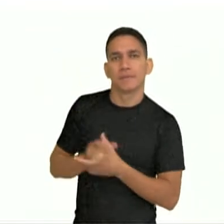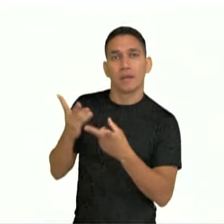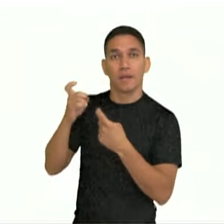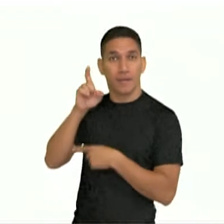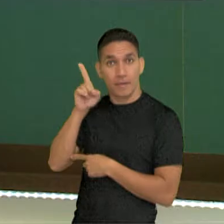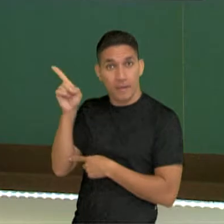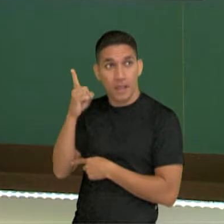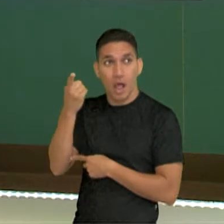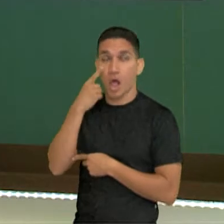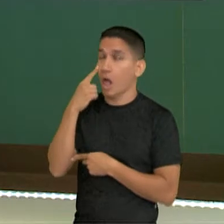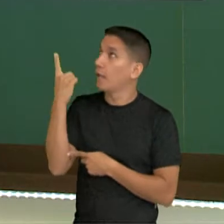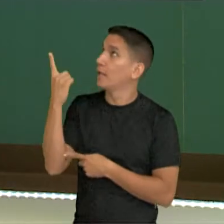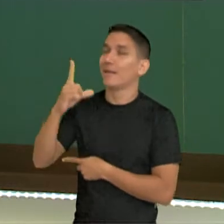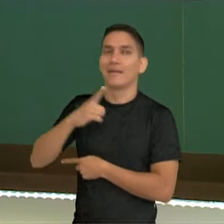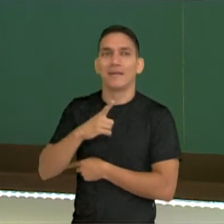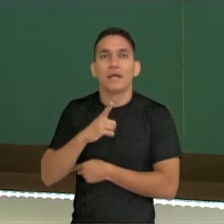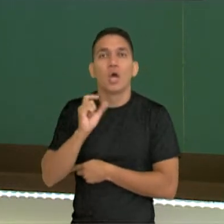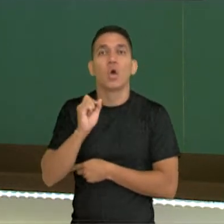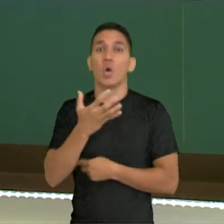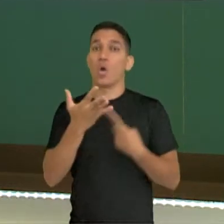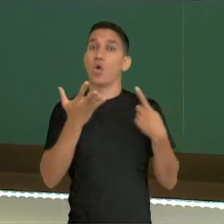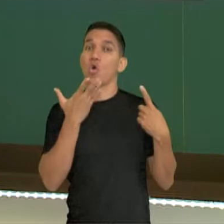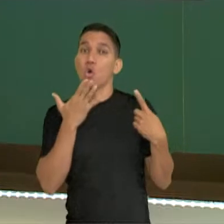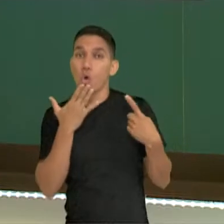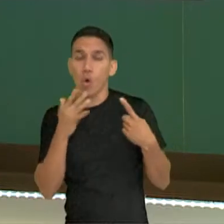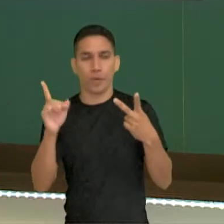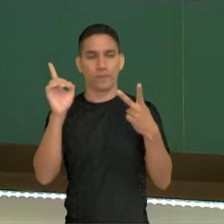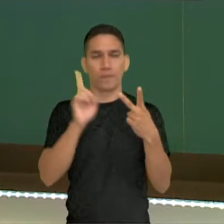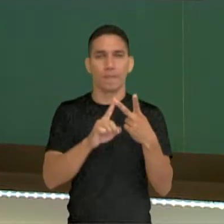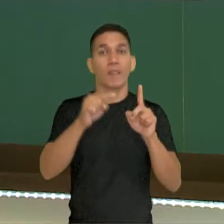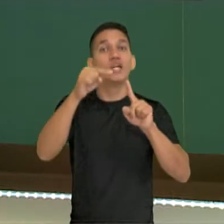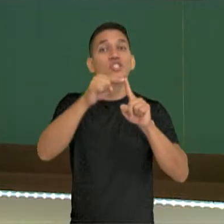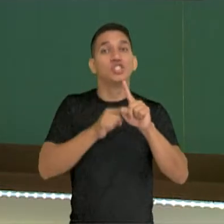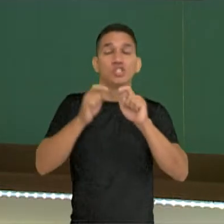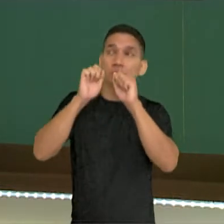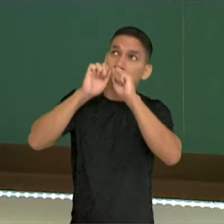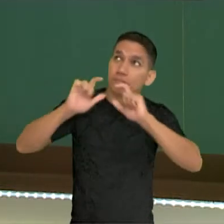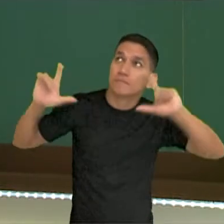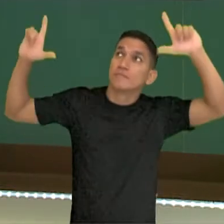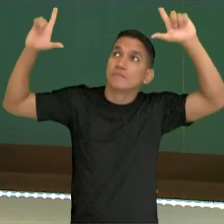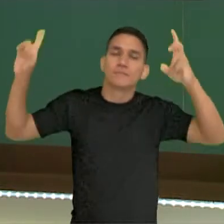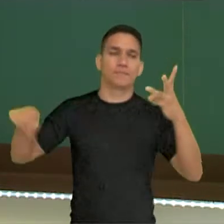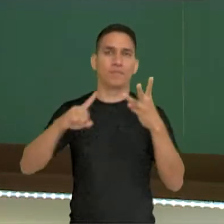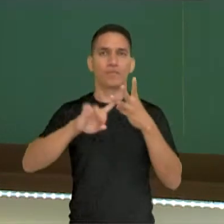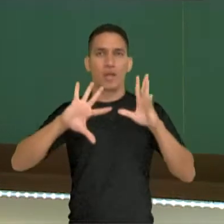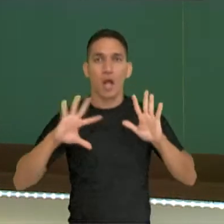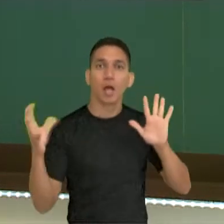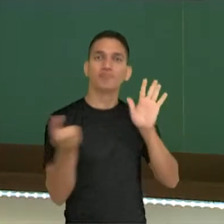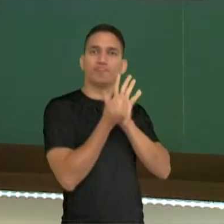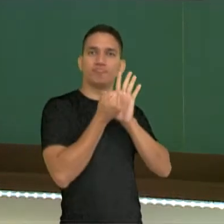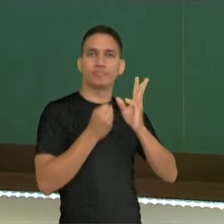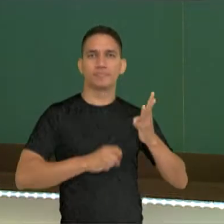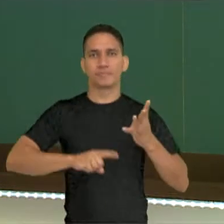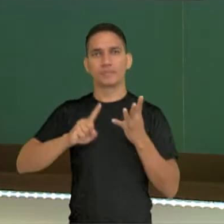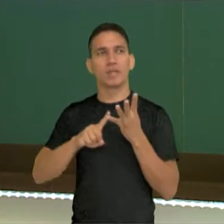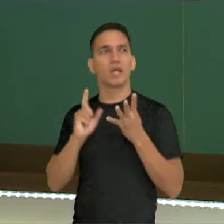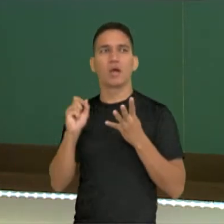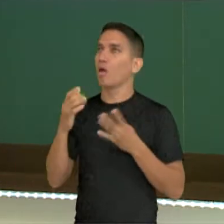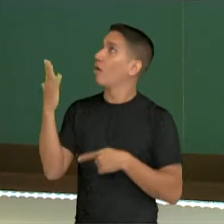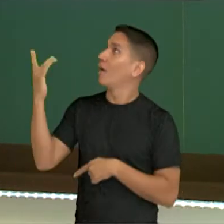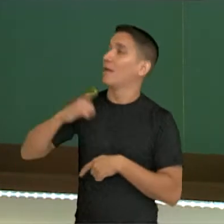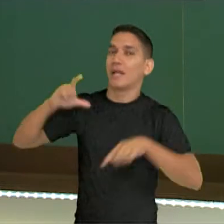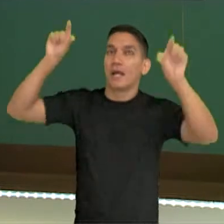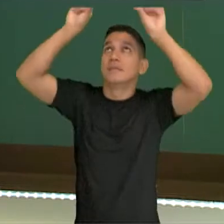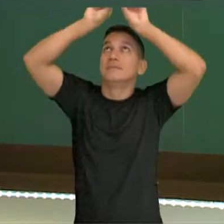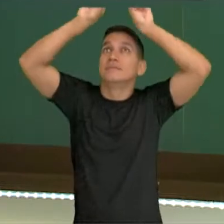Ó, a cor, o tipo de balão, as onomatopeias. Aqui eu tenho, ó,